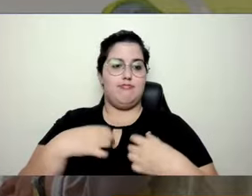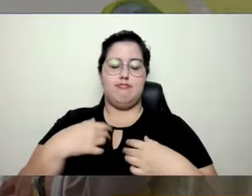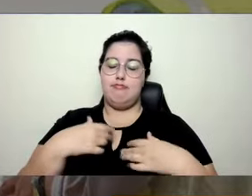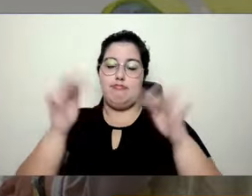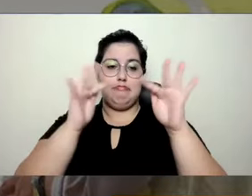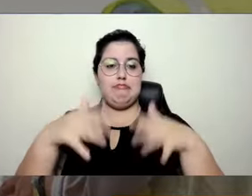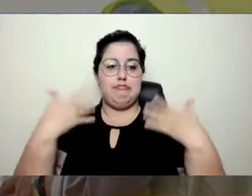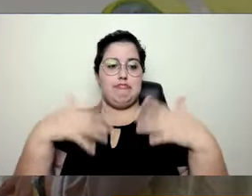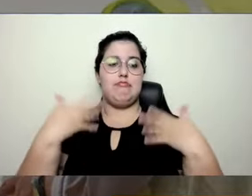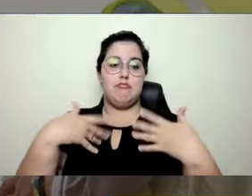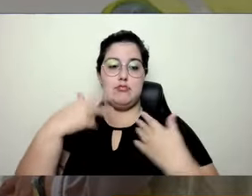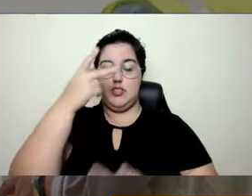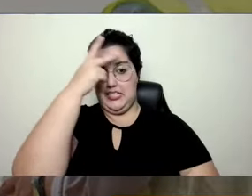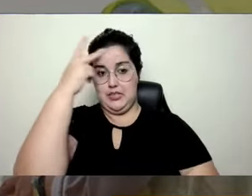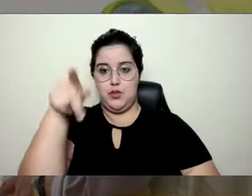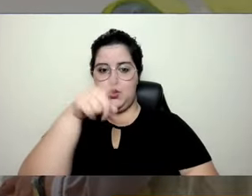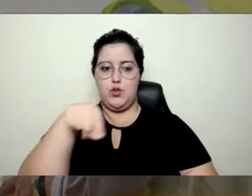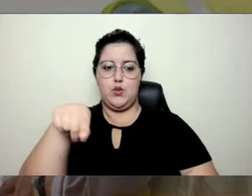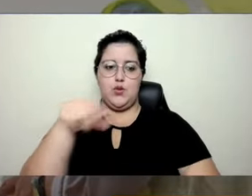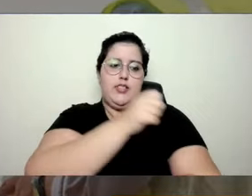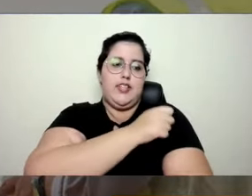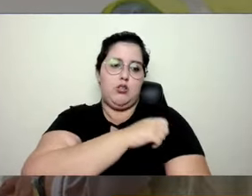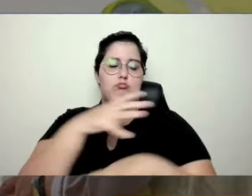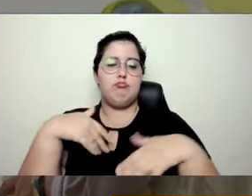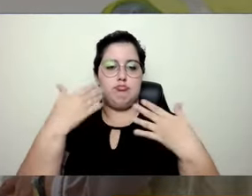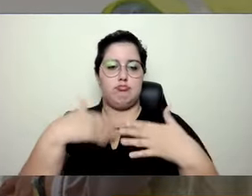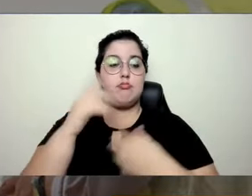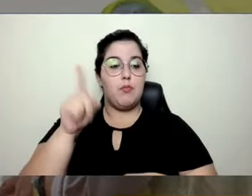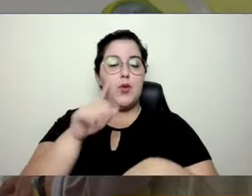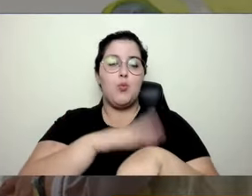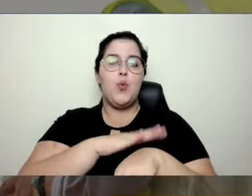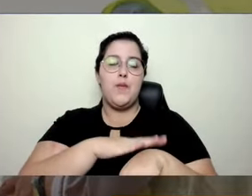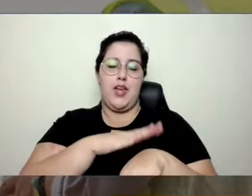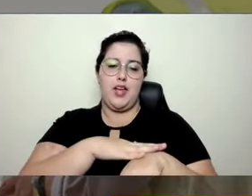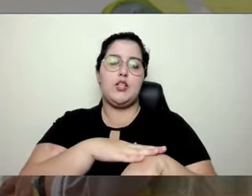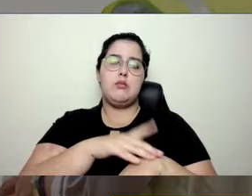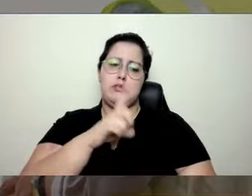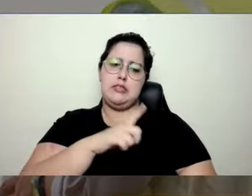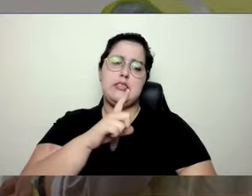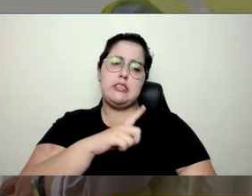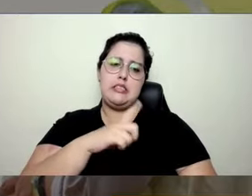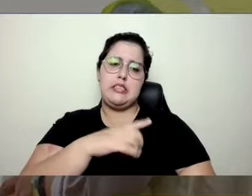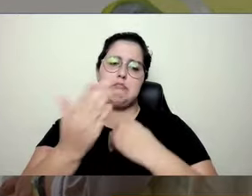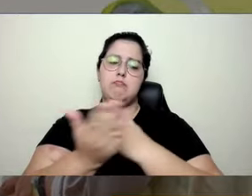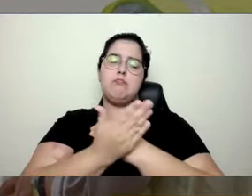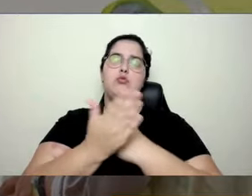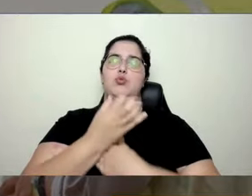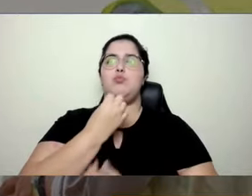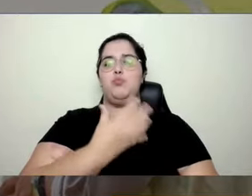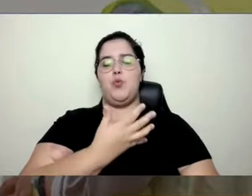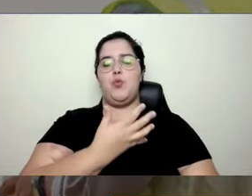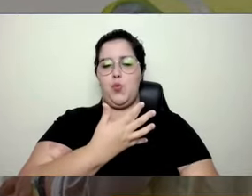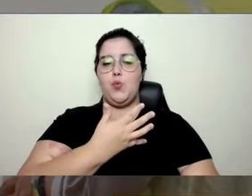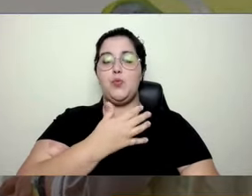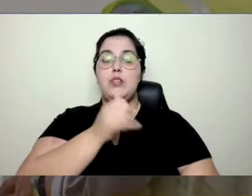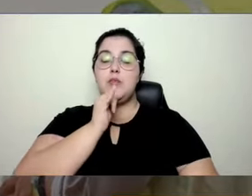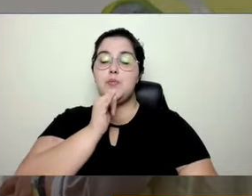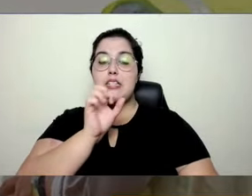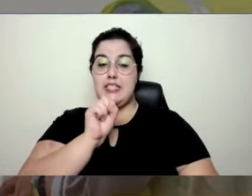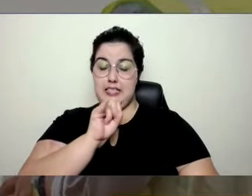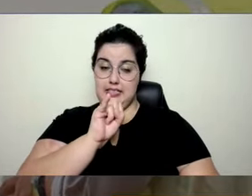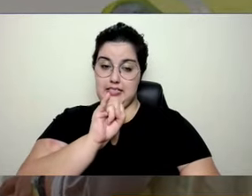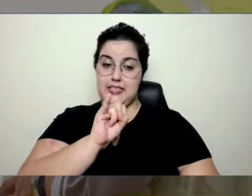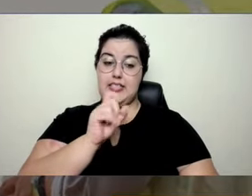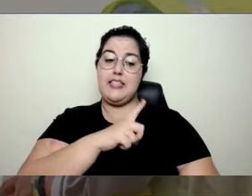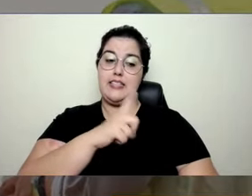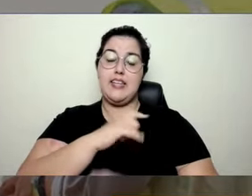as pessoas que estudam com a gente, é o momento que esse monte de foguete está se equipando. Então, se a gente equipar com